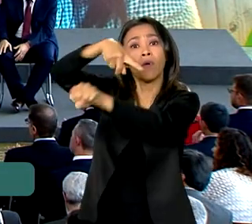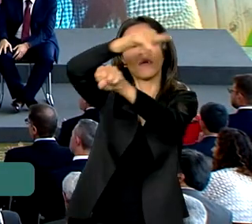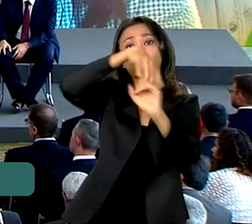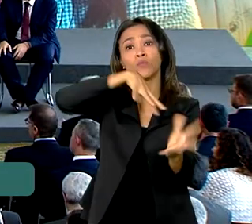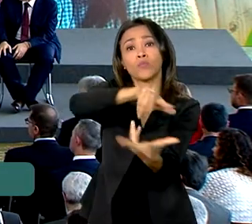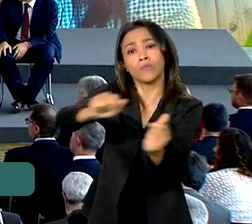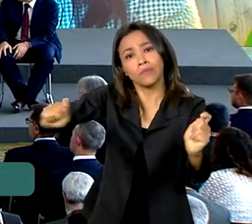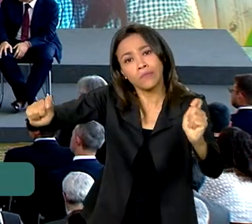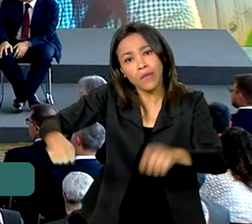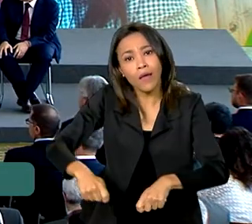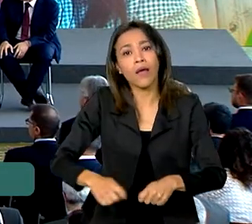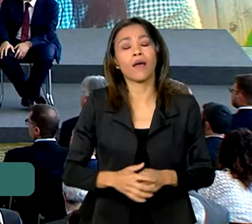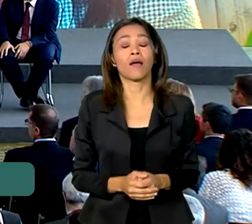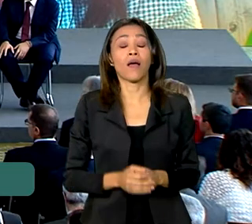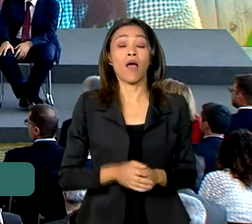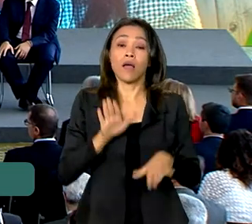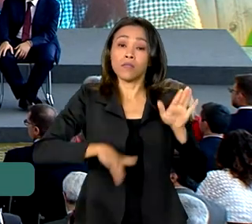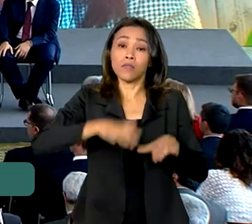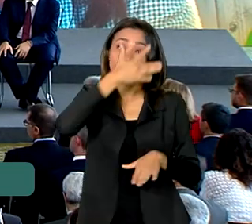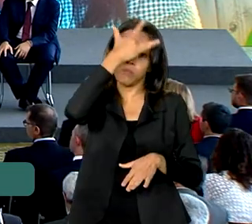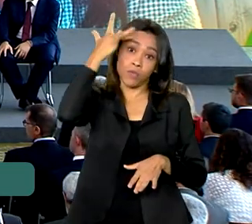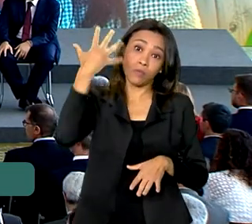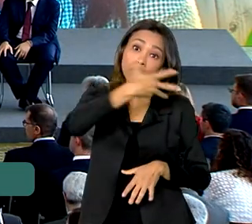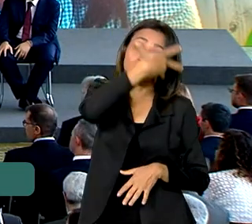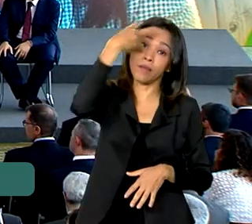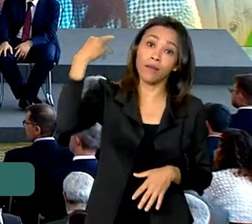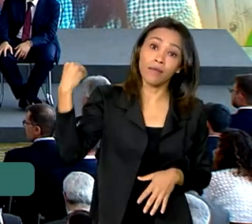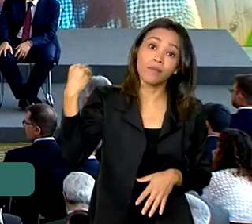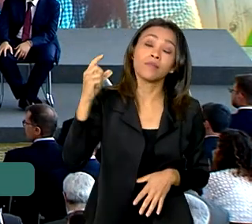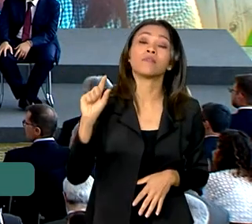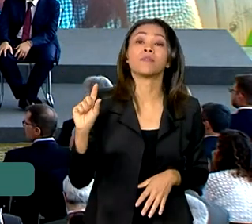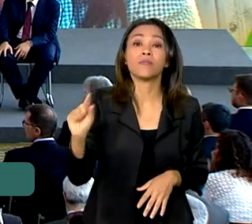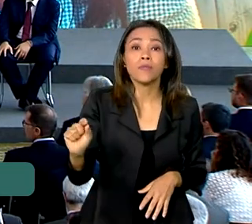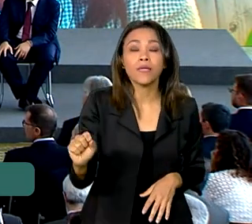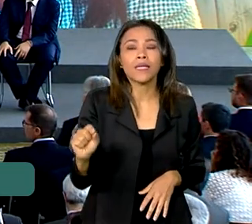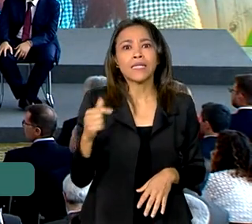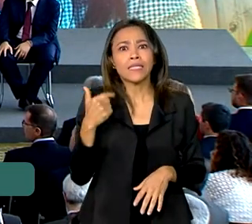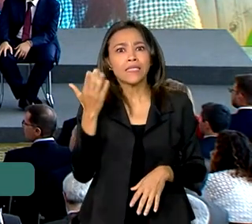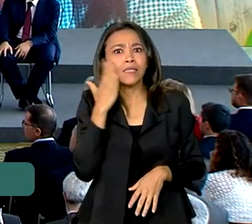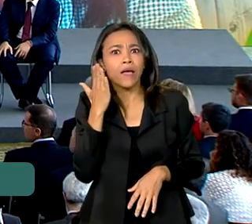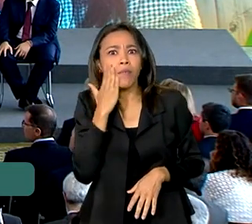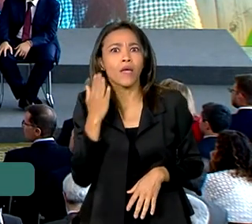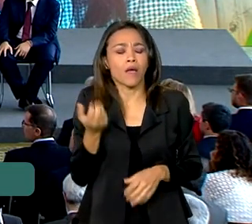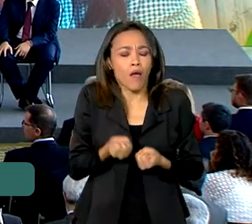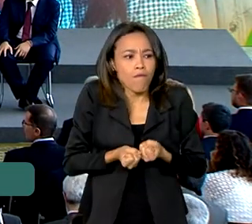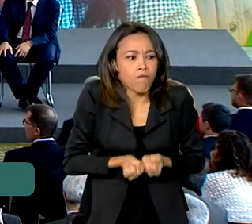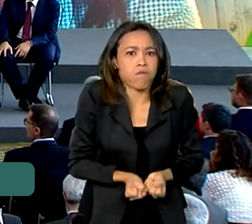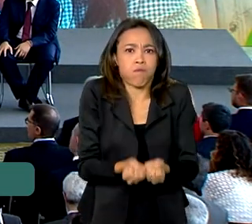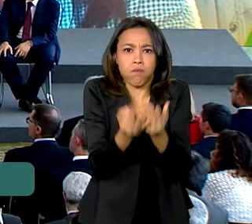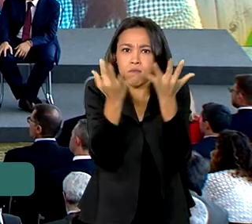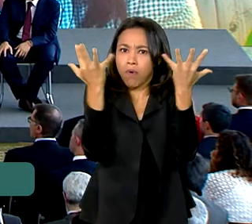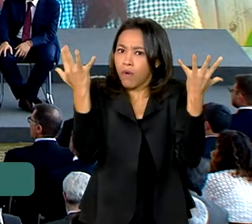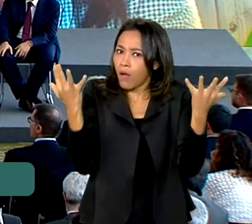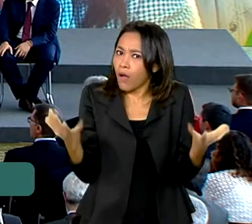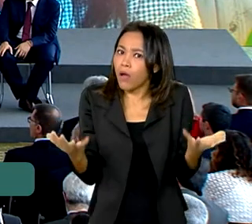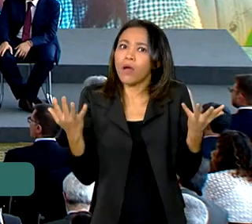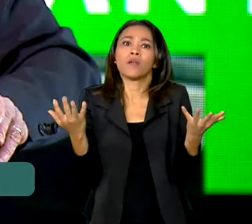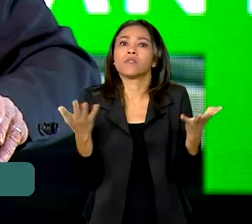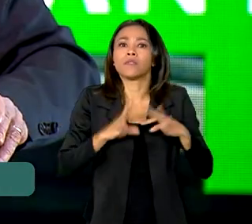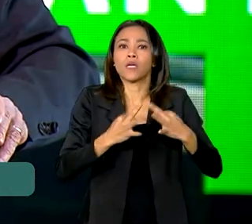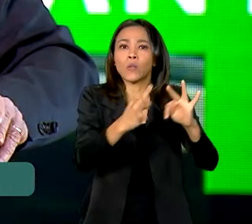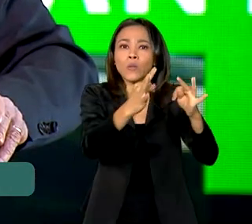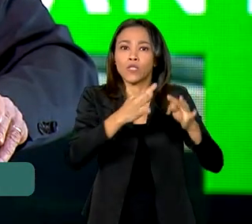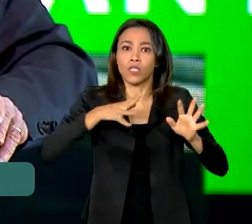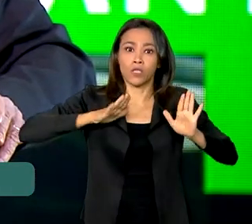As pessoas muitas vezes se esquecem de dar conta da quantidade de tecnologia que tem no grão de soja.